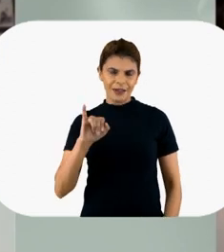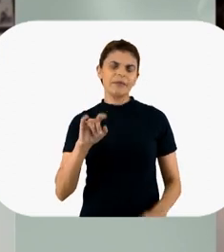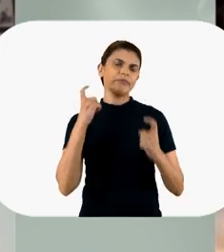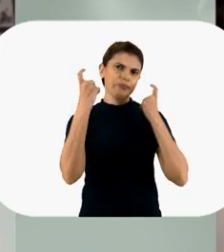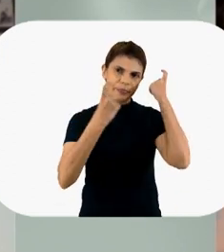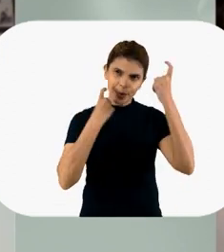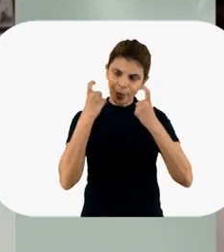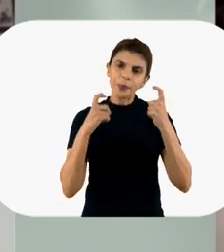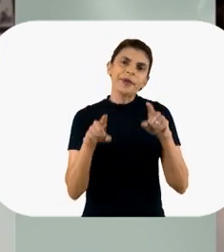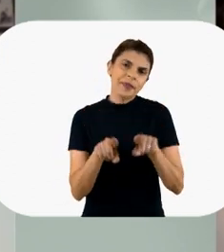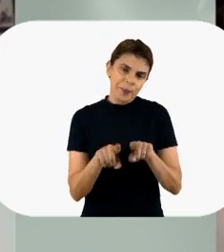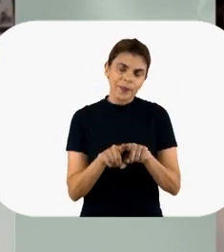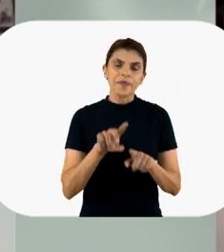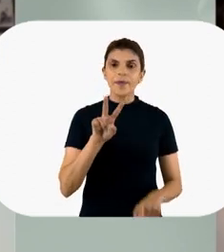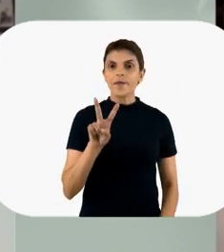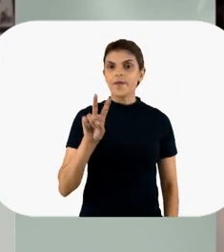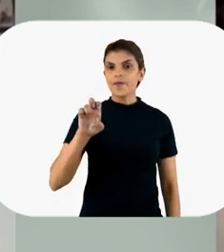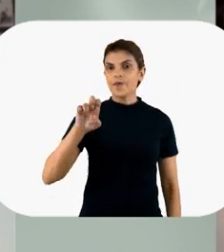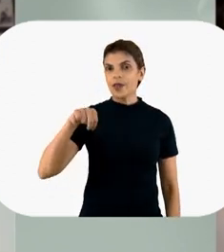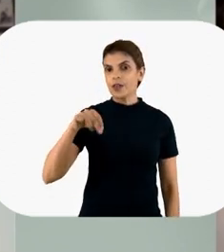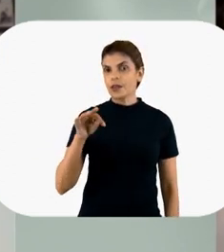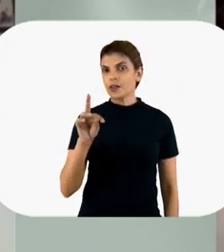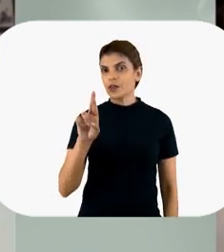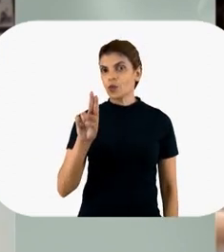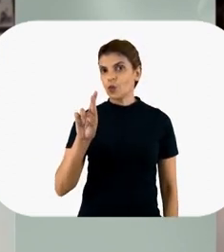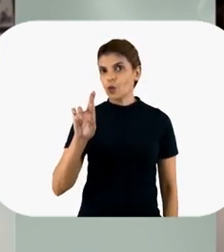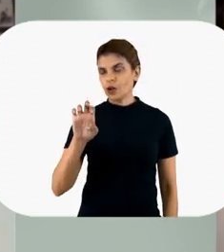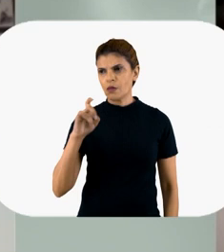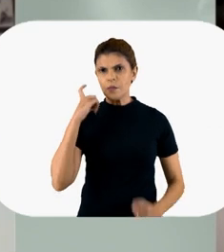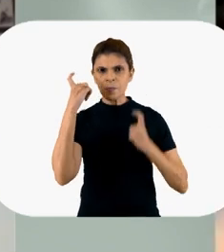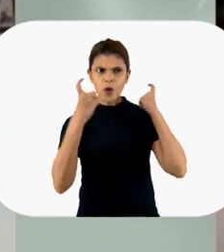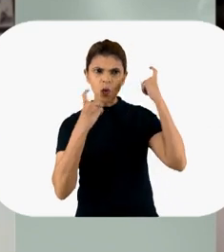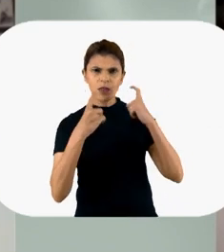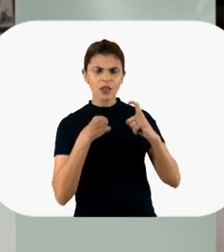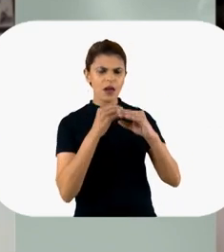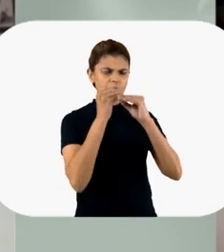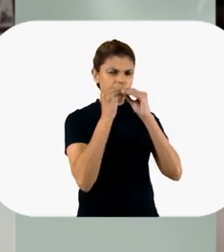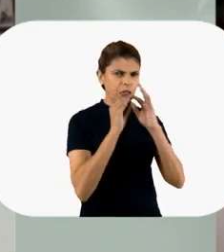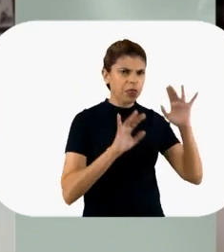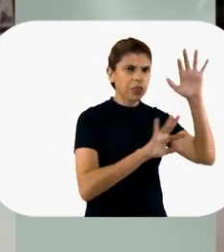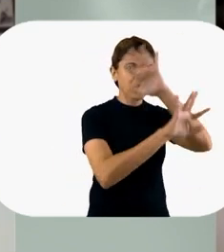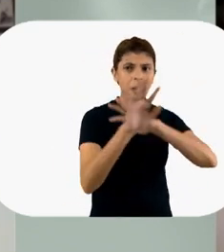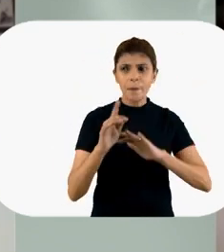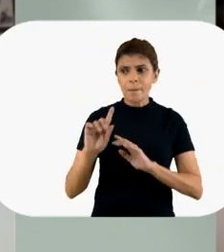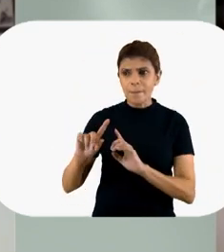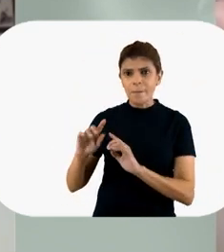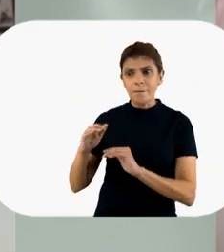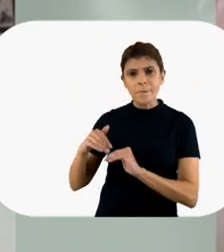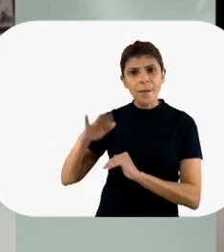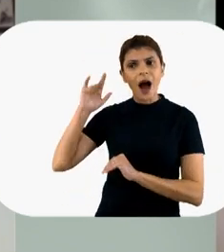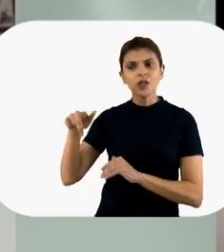que é uma preocupação muito grande, a VNI, não, perdão, a Venturi, que sempre foi uma preocupação, será que gera mais? Não, Venturi foi quem